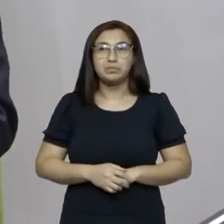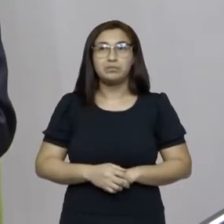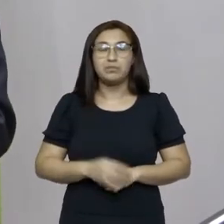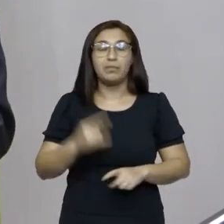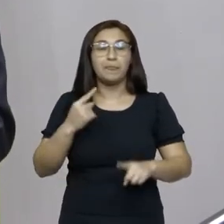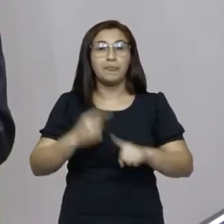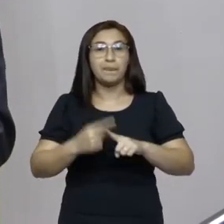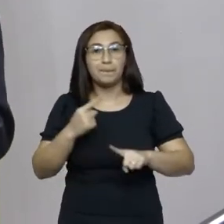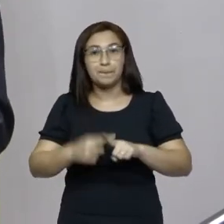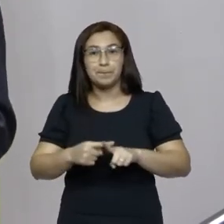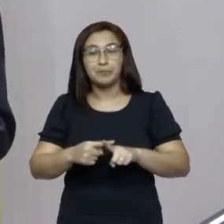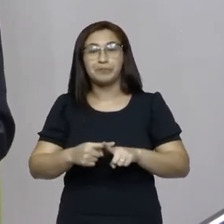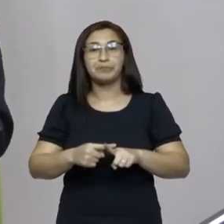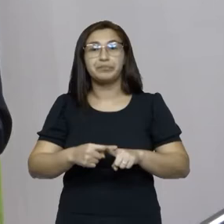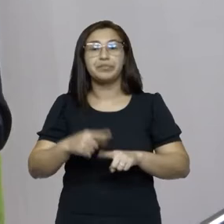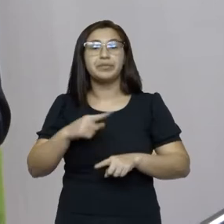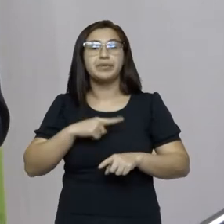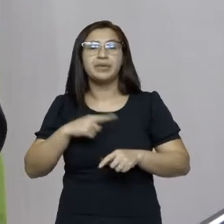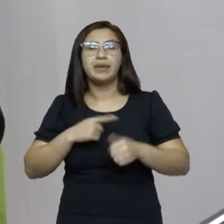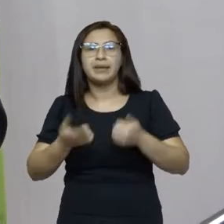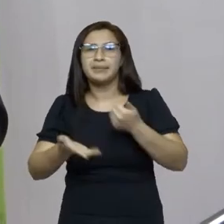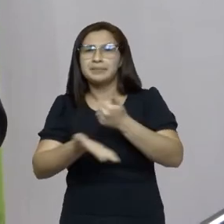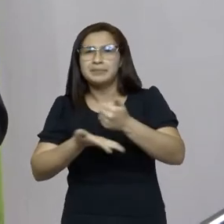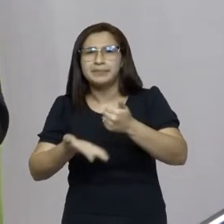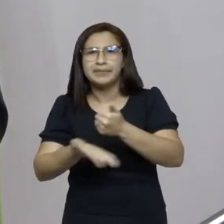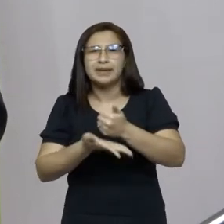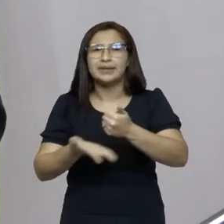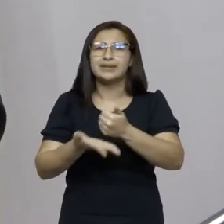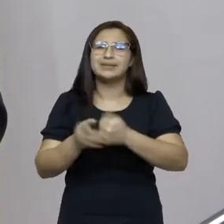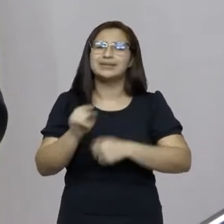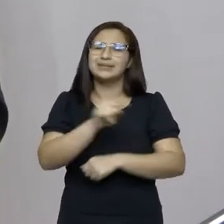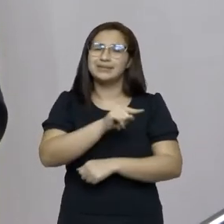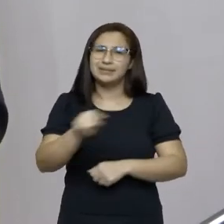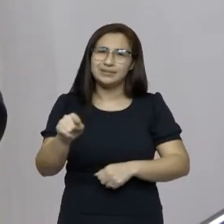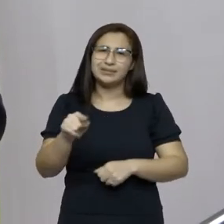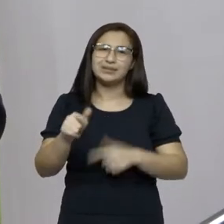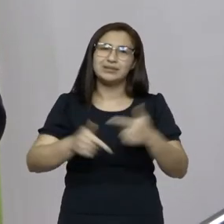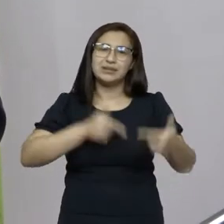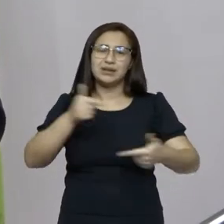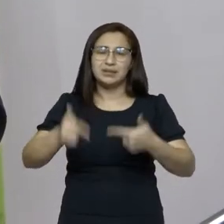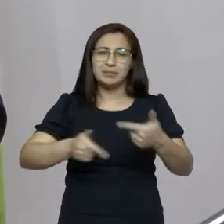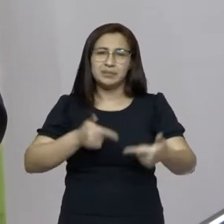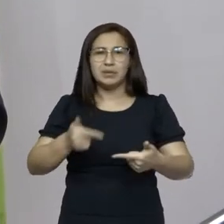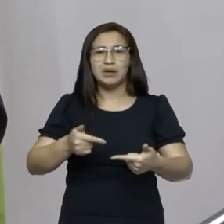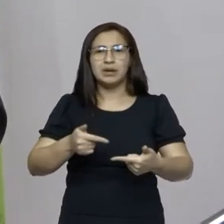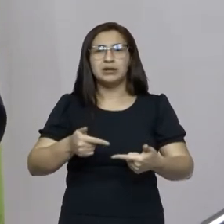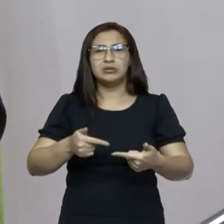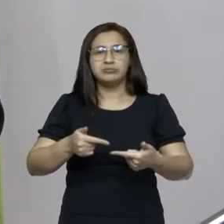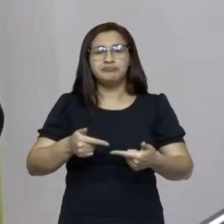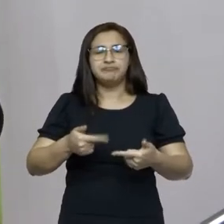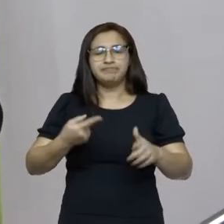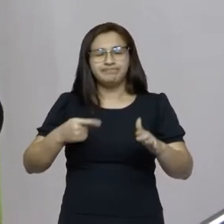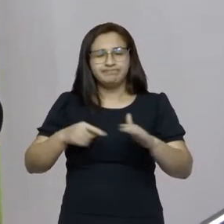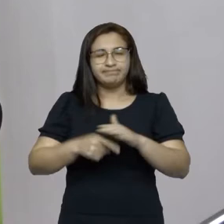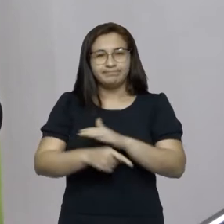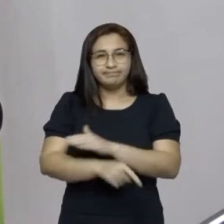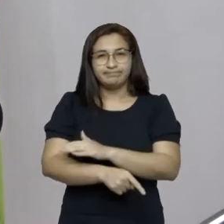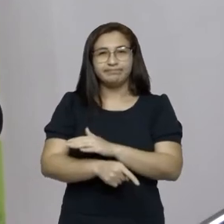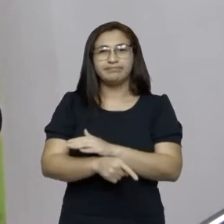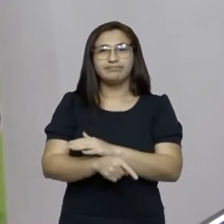dá fundamento à atividade, porque ela está profundamente